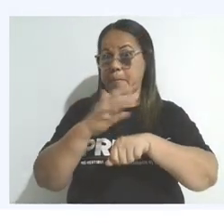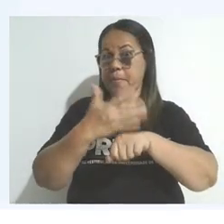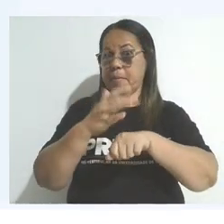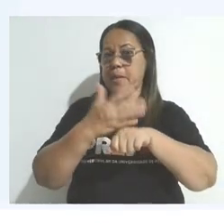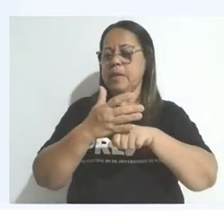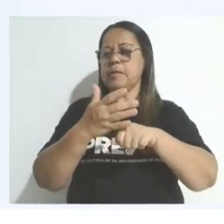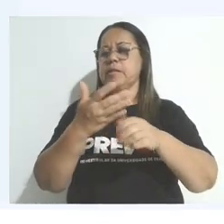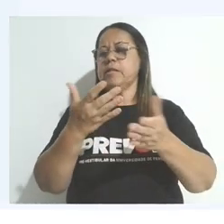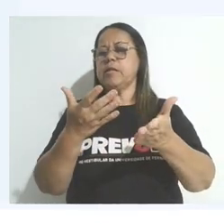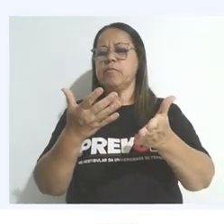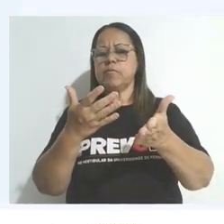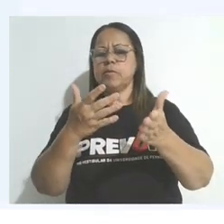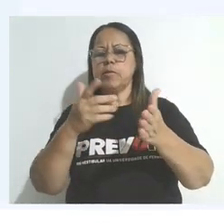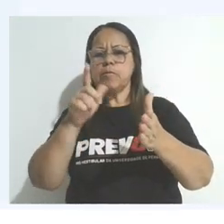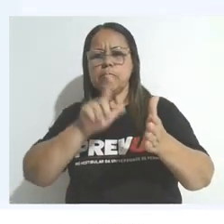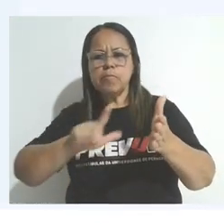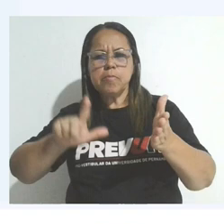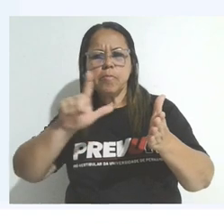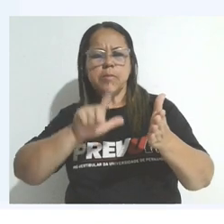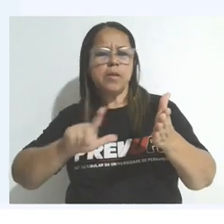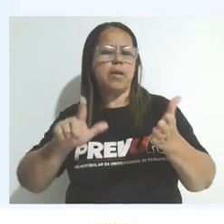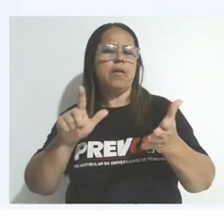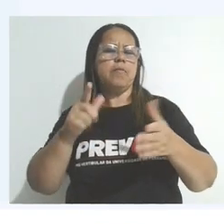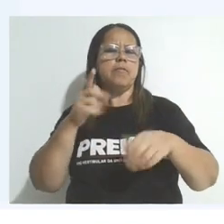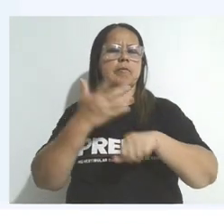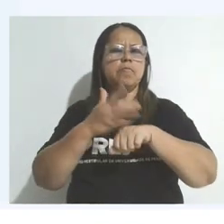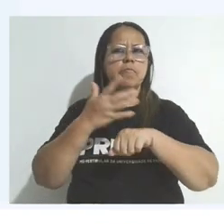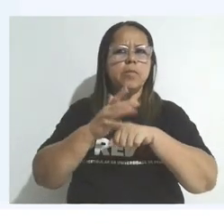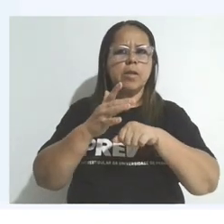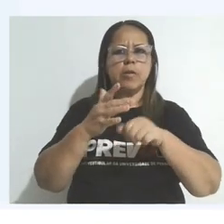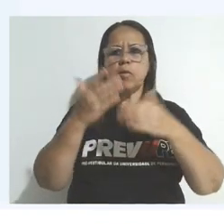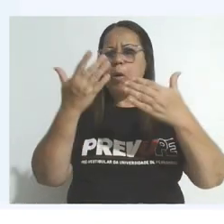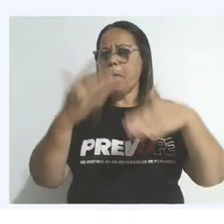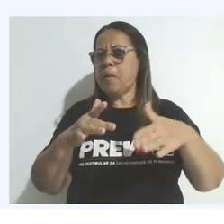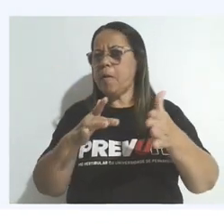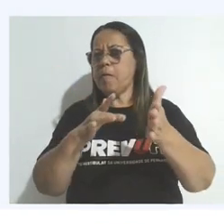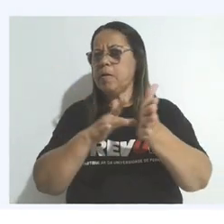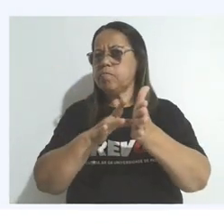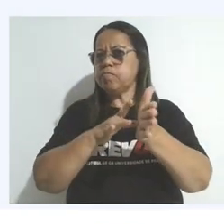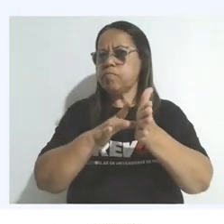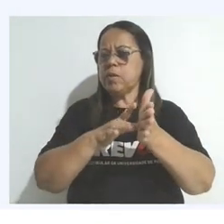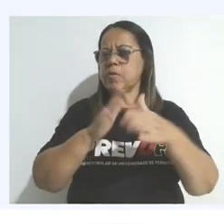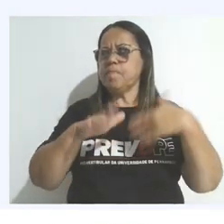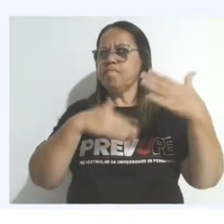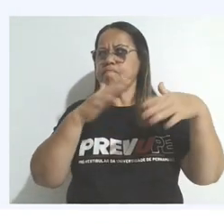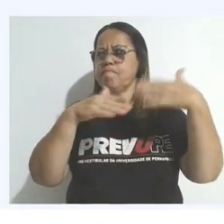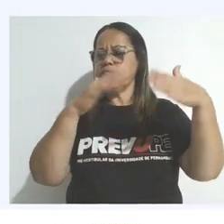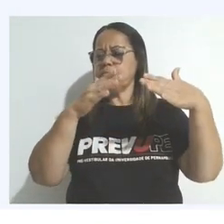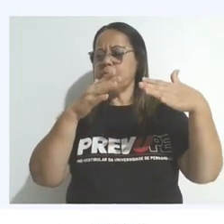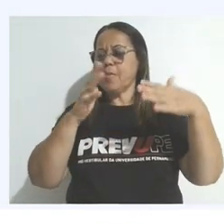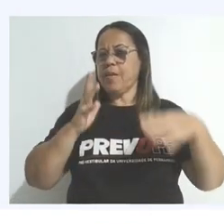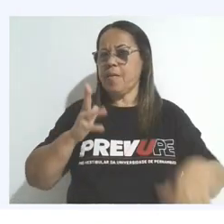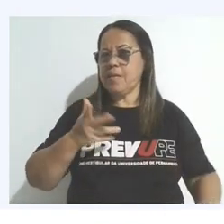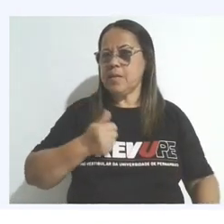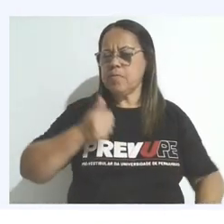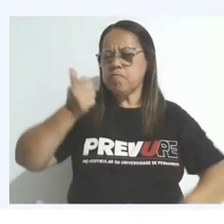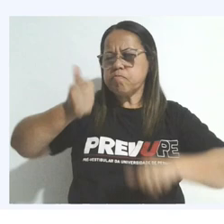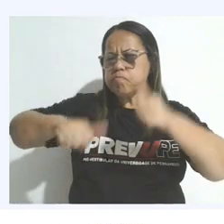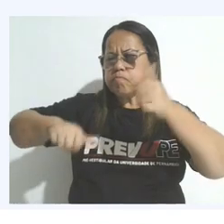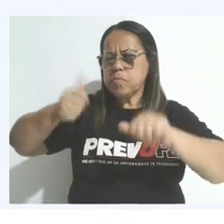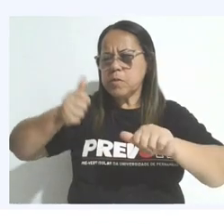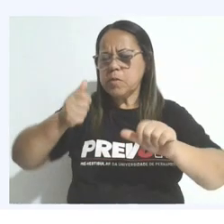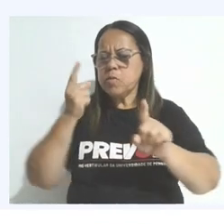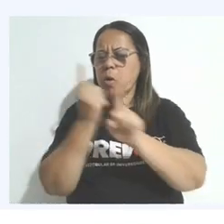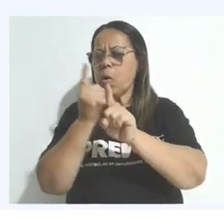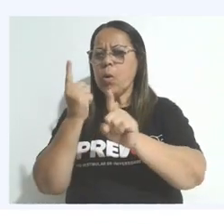exercícios, através de simulados, desenvolve habilidades de análise, permitindo identificar os temas,